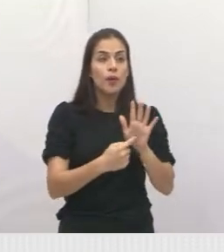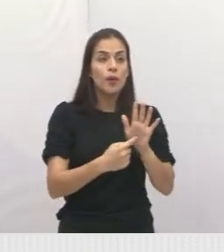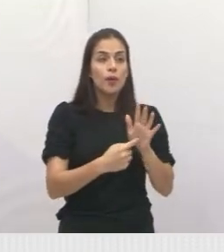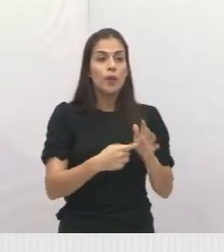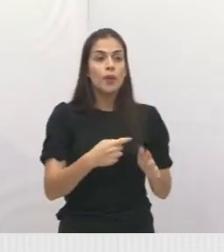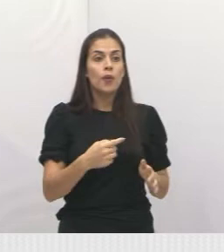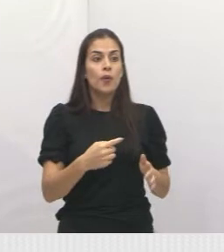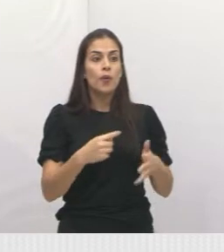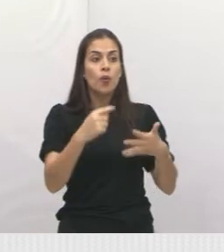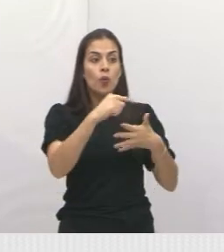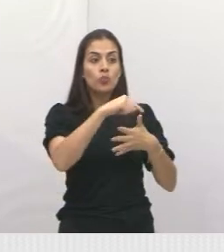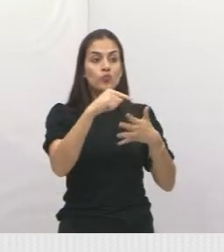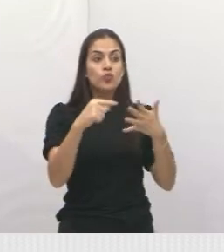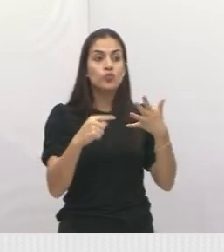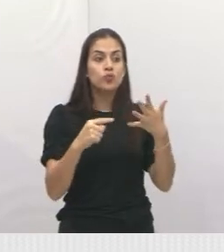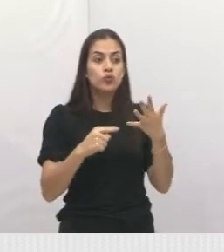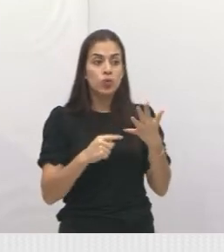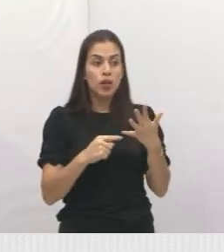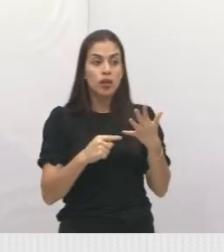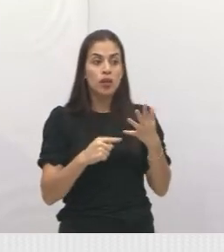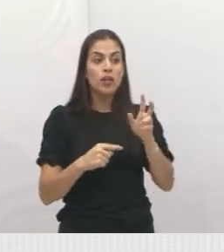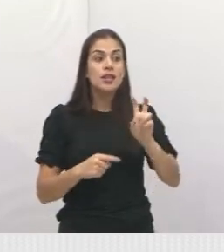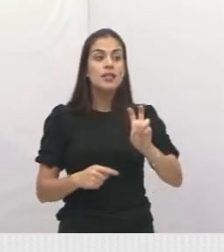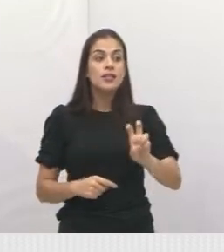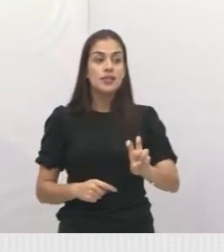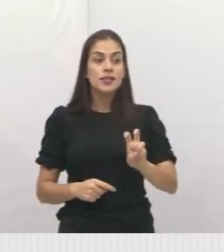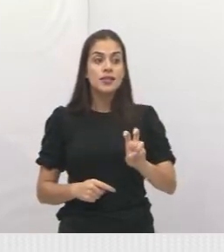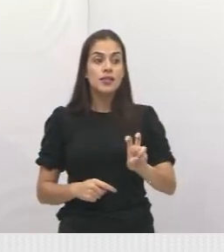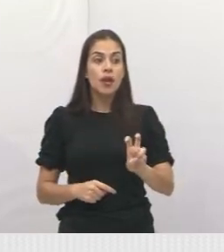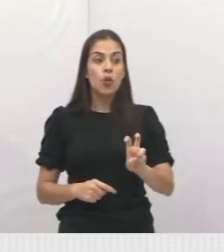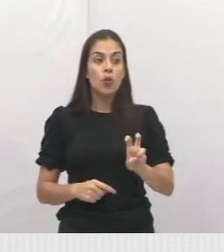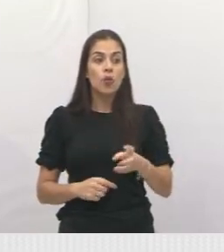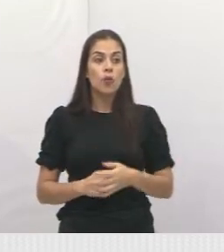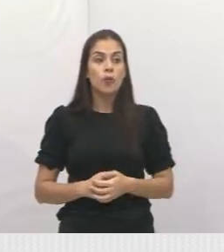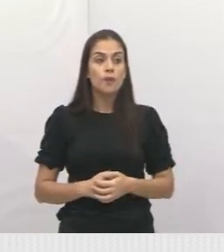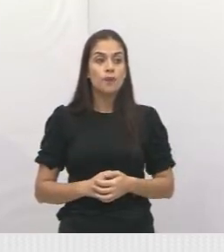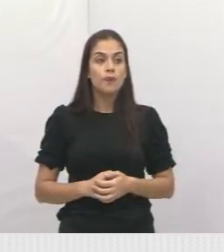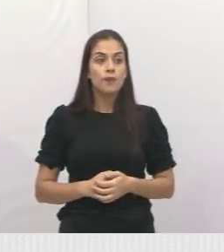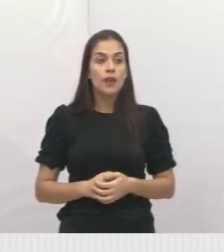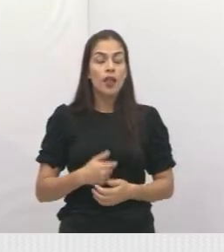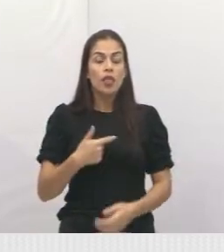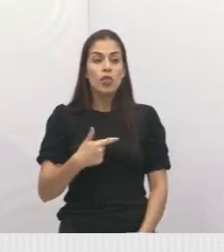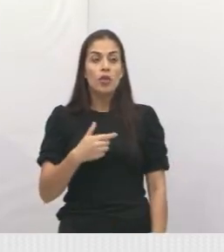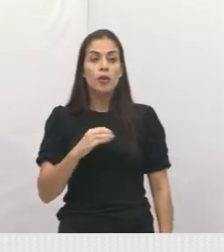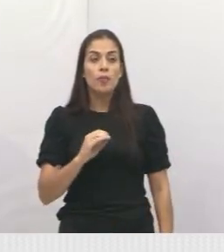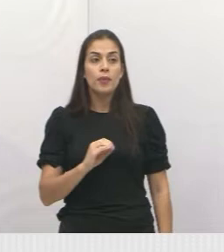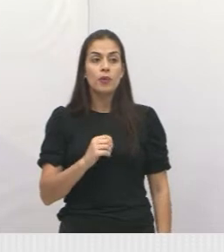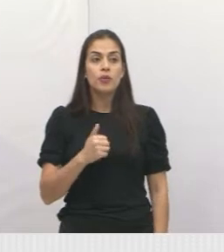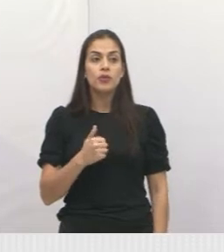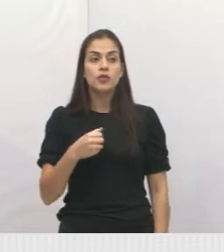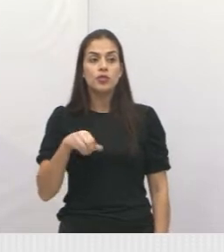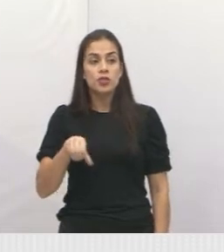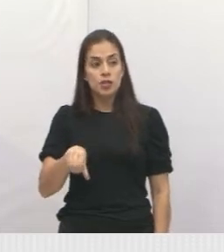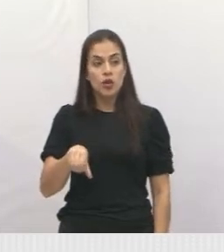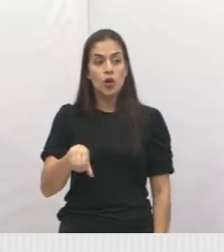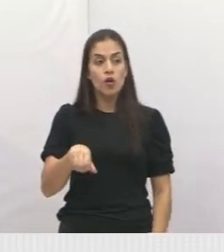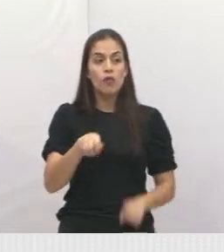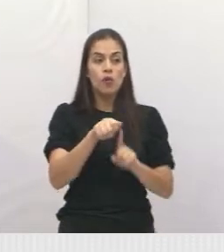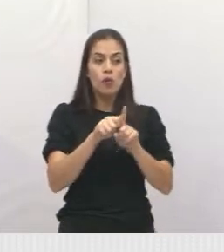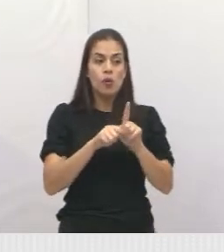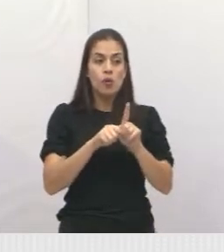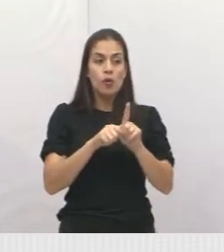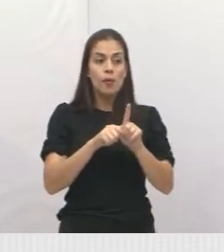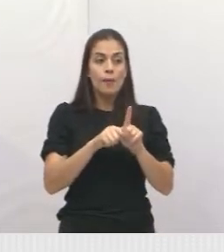três, quatro, cinco. Em 2019, no mês sete, foi a primeira marcação de